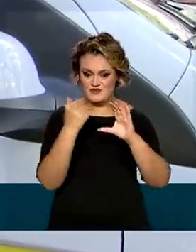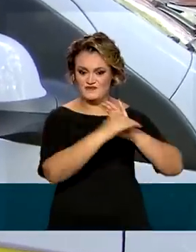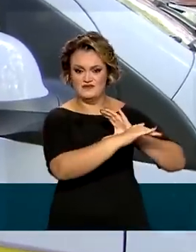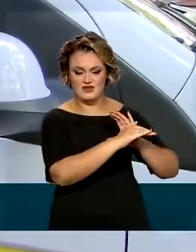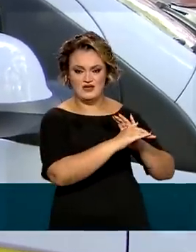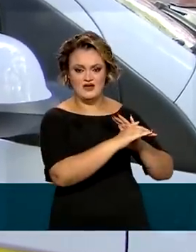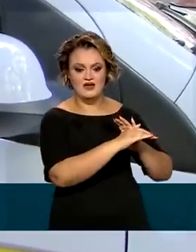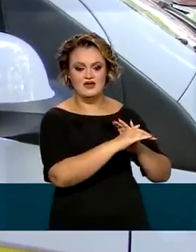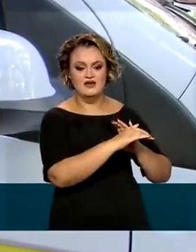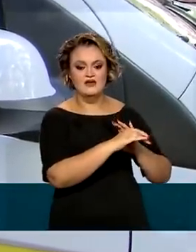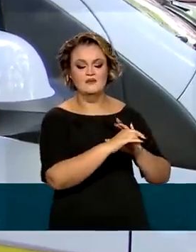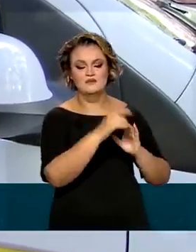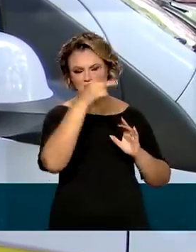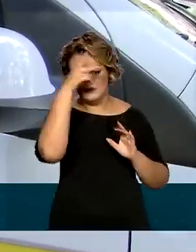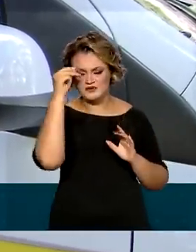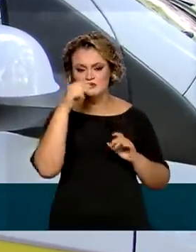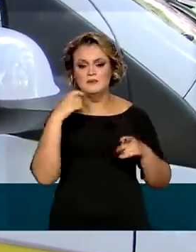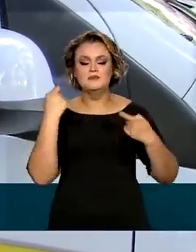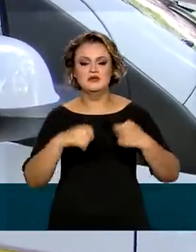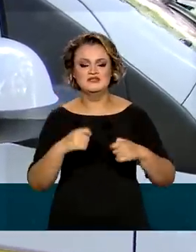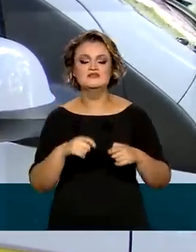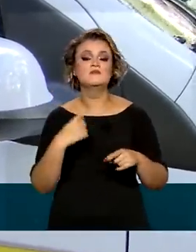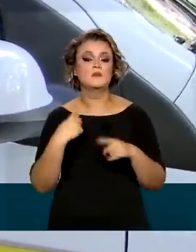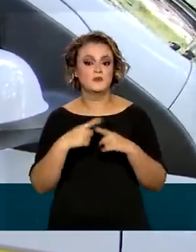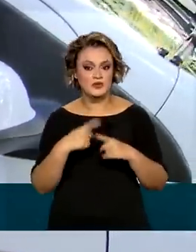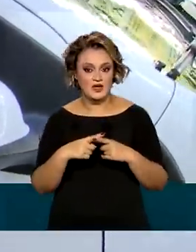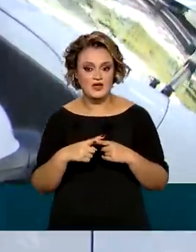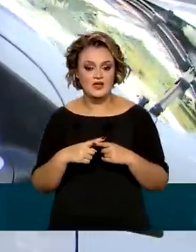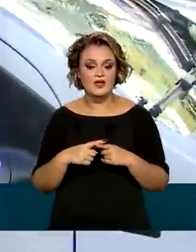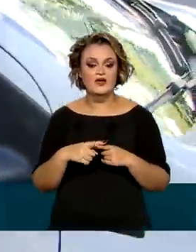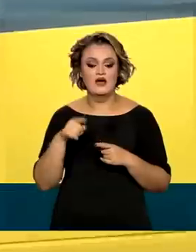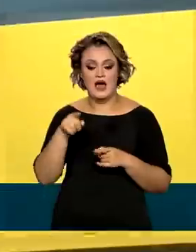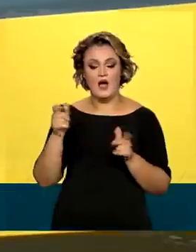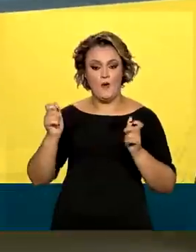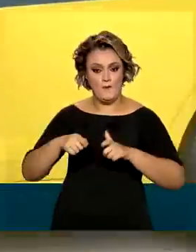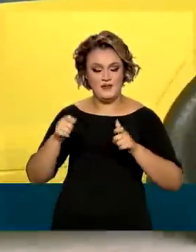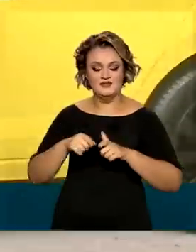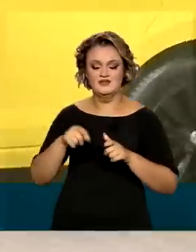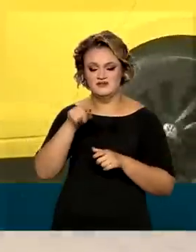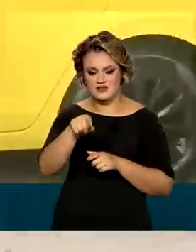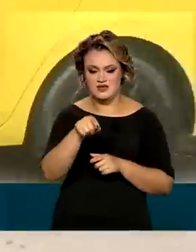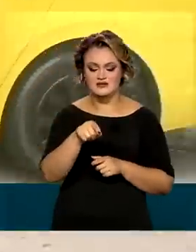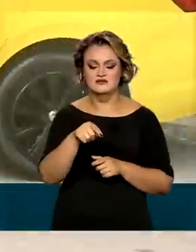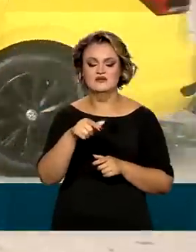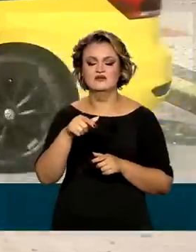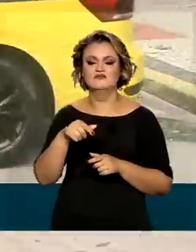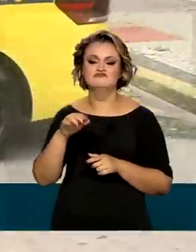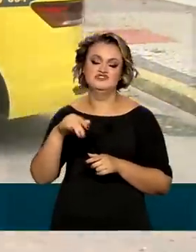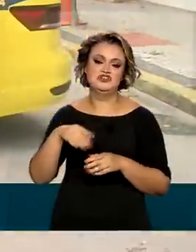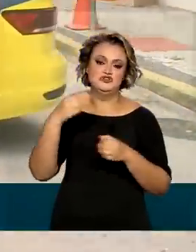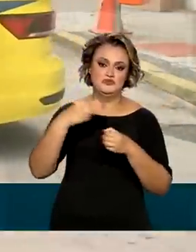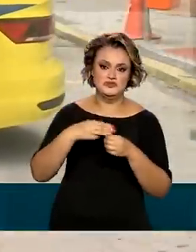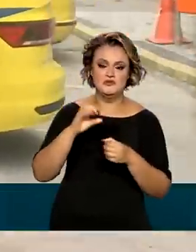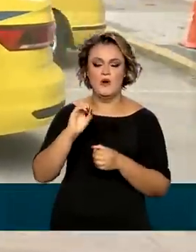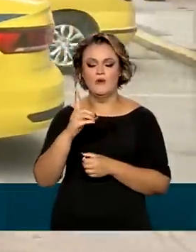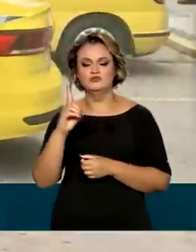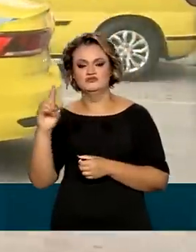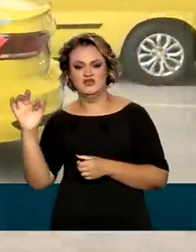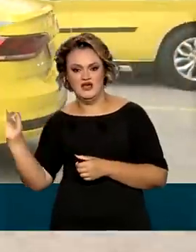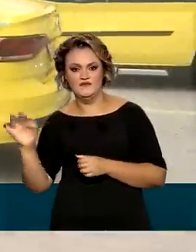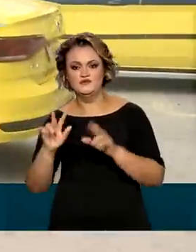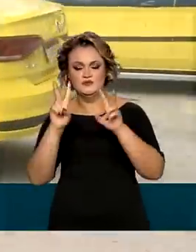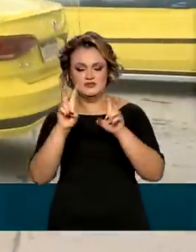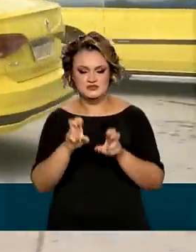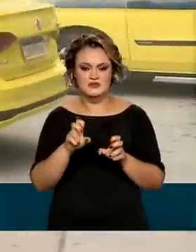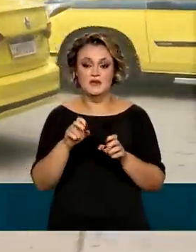dos taxistas pelas prefeituras é necessário devido à competência municipal ou distrital sobre esse tema. Os